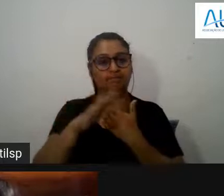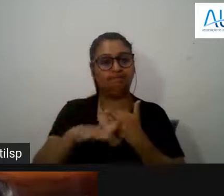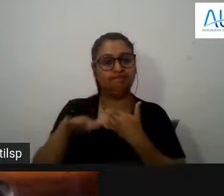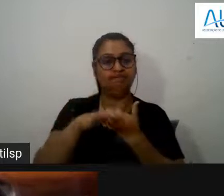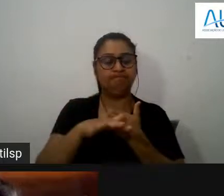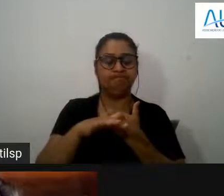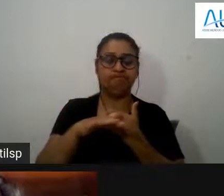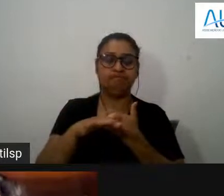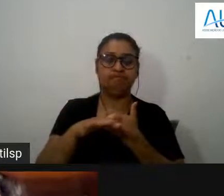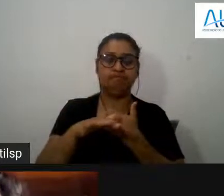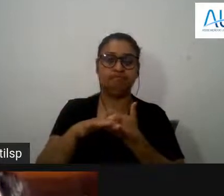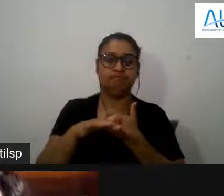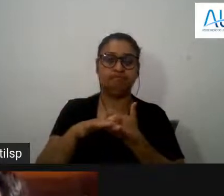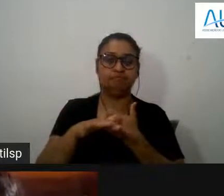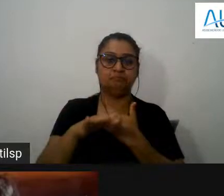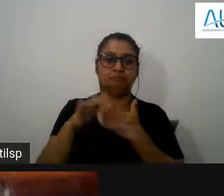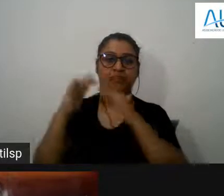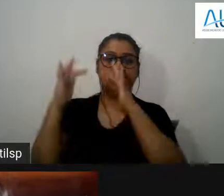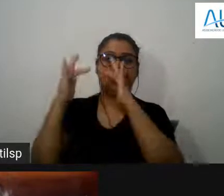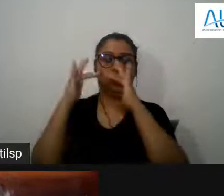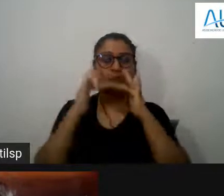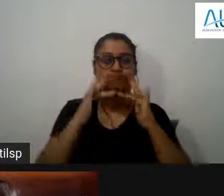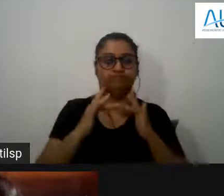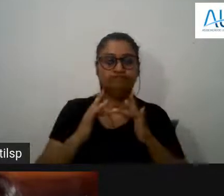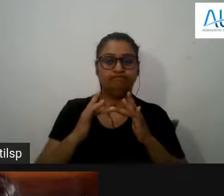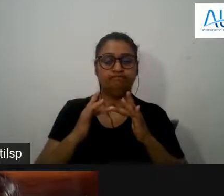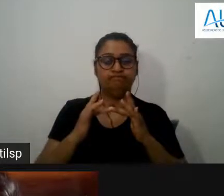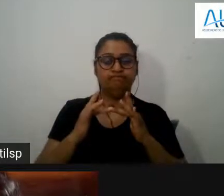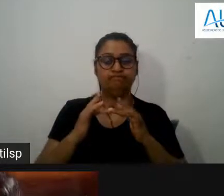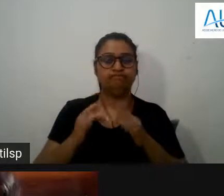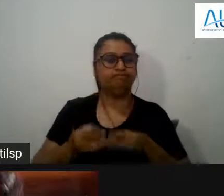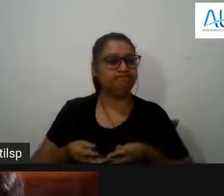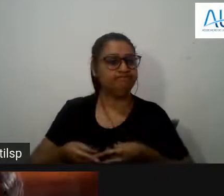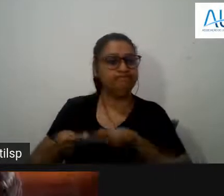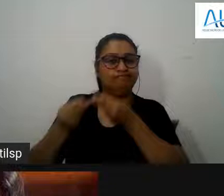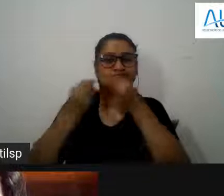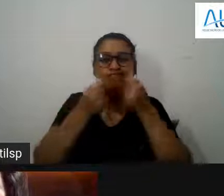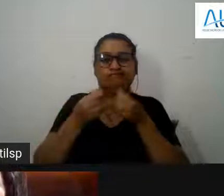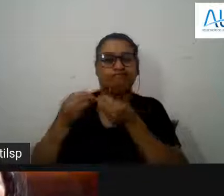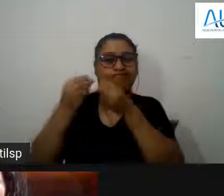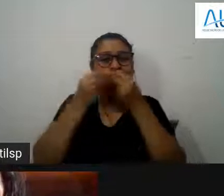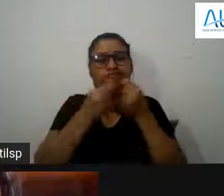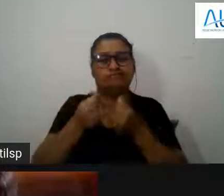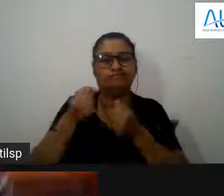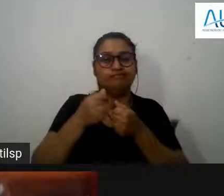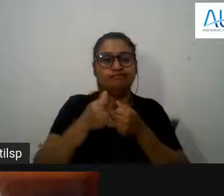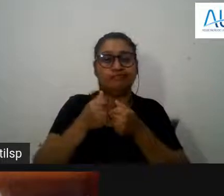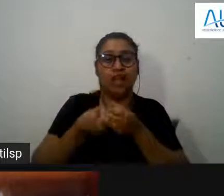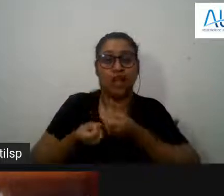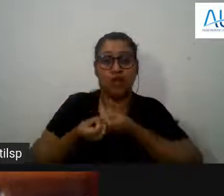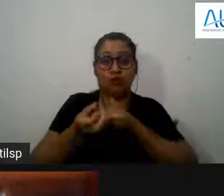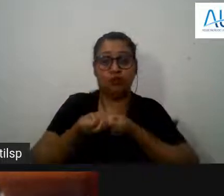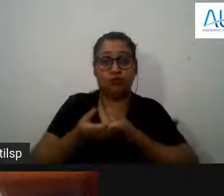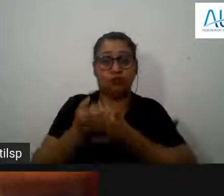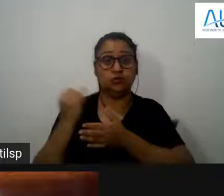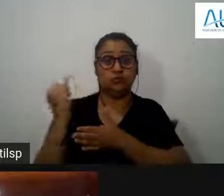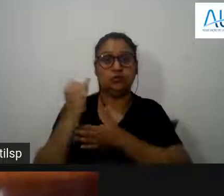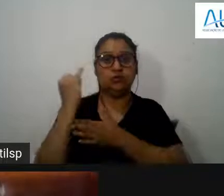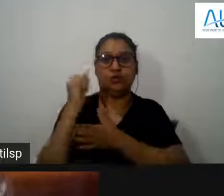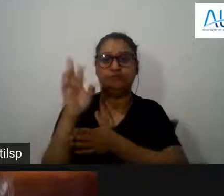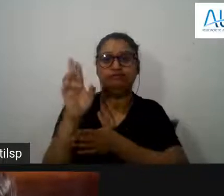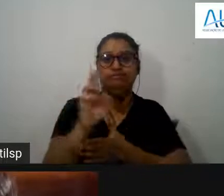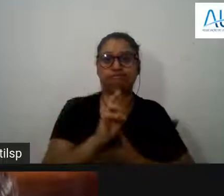excelente conferência também muito rica também com muitas informações importantes e resultados